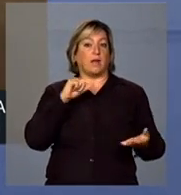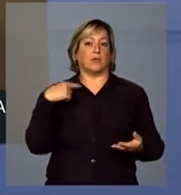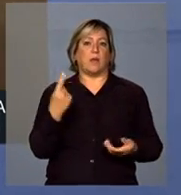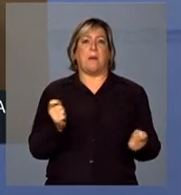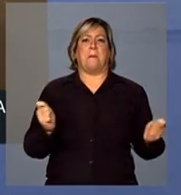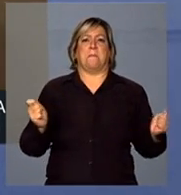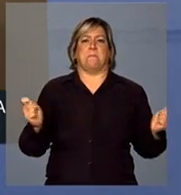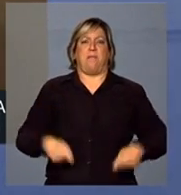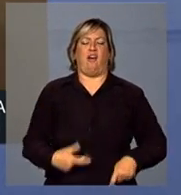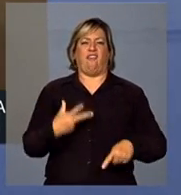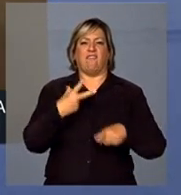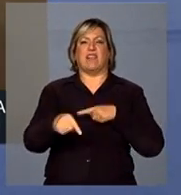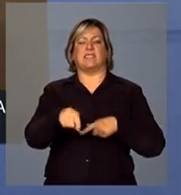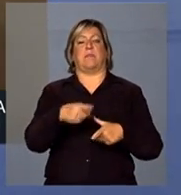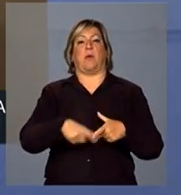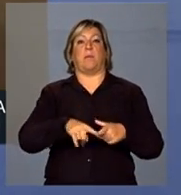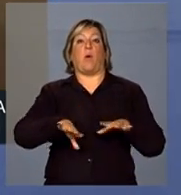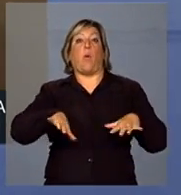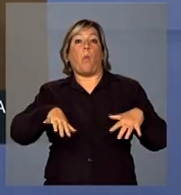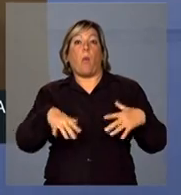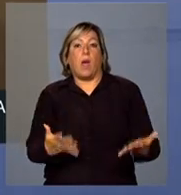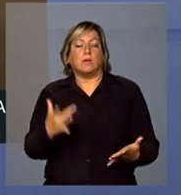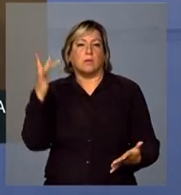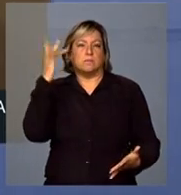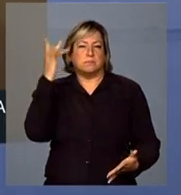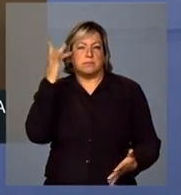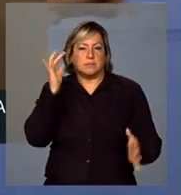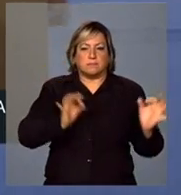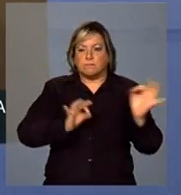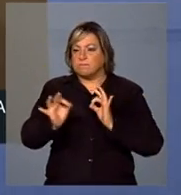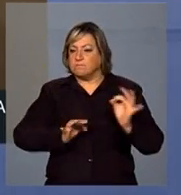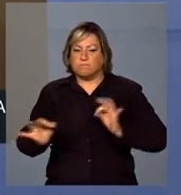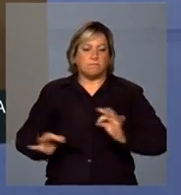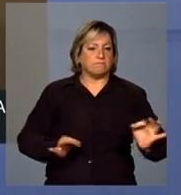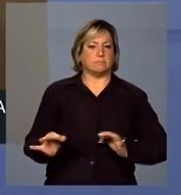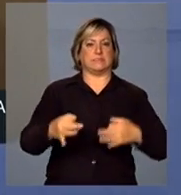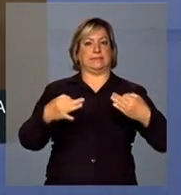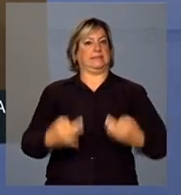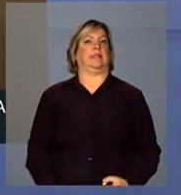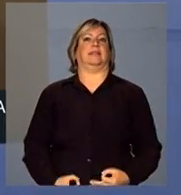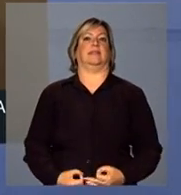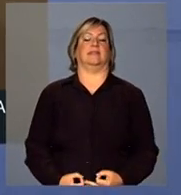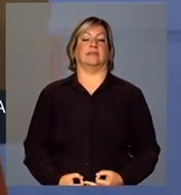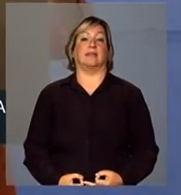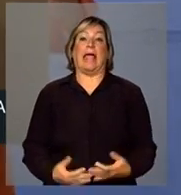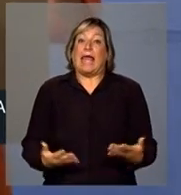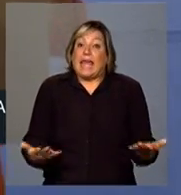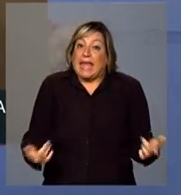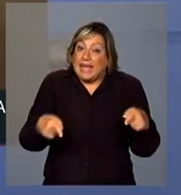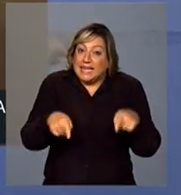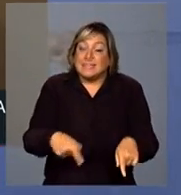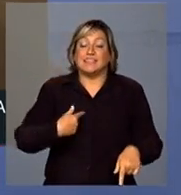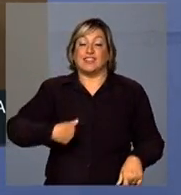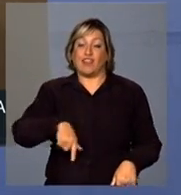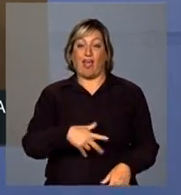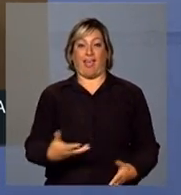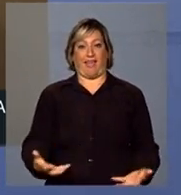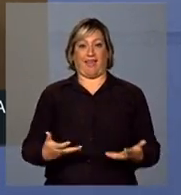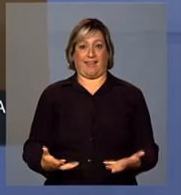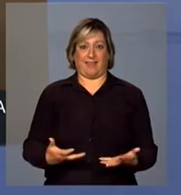capazes de vencer quando providenciam os instrumentos corretos. E é isso que nós queremos.